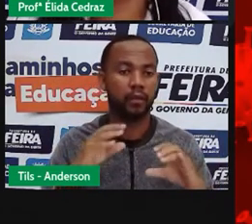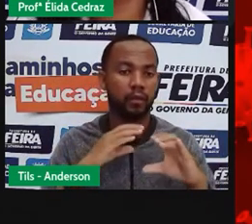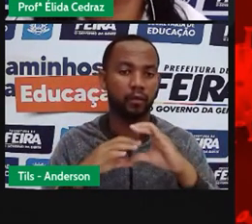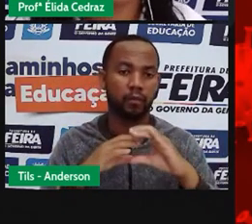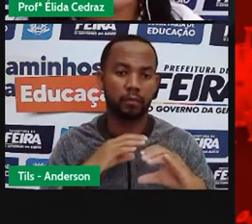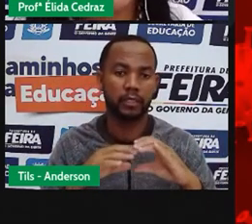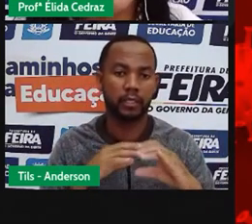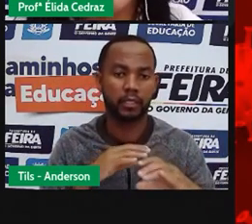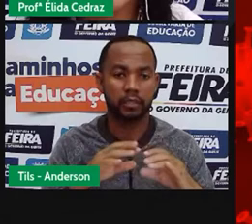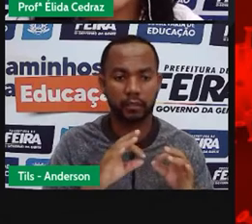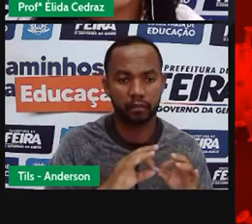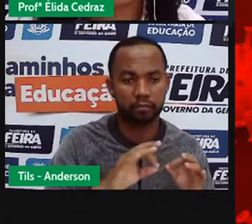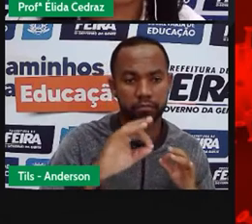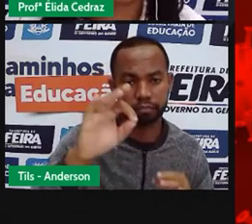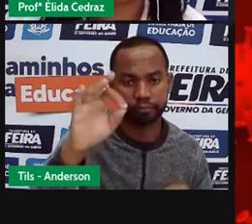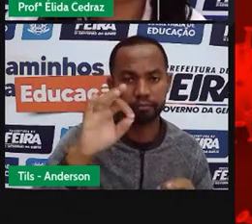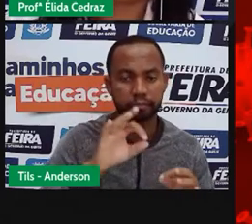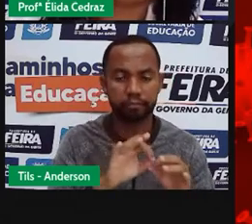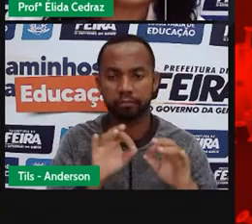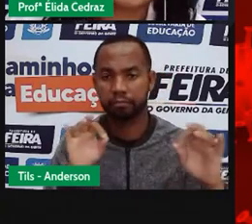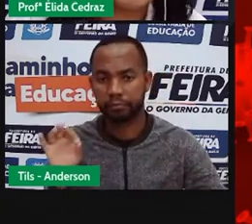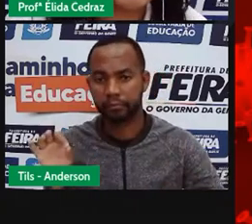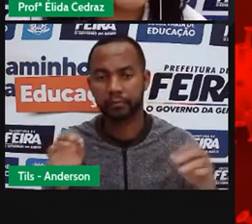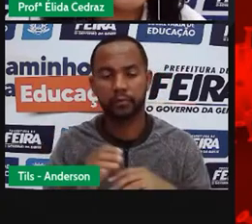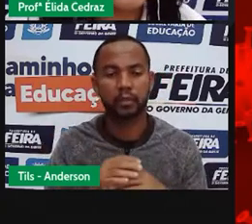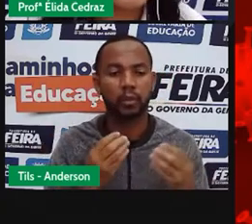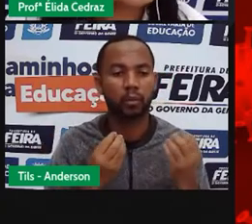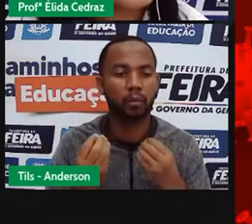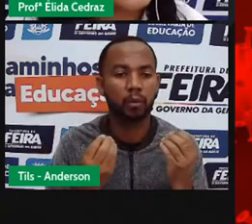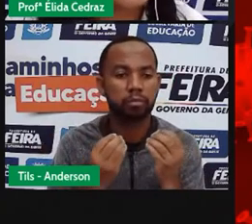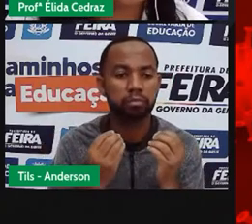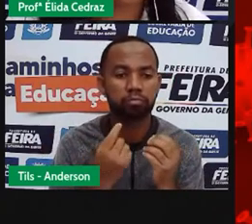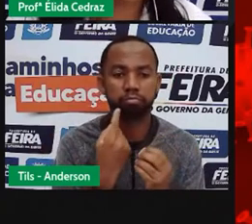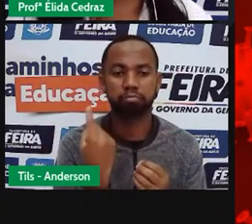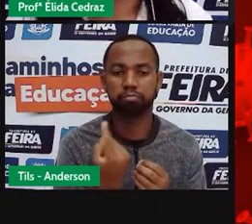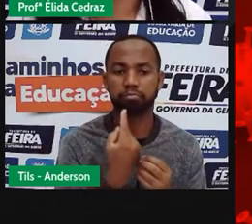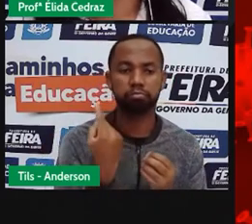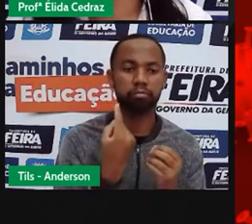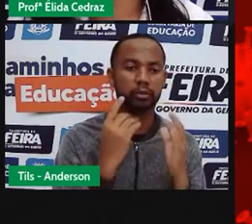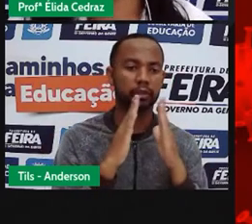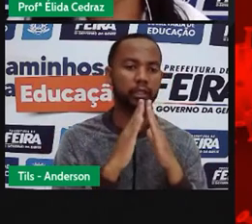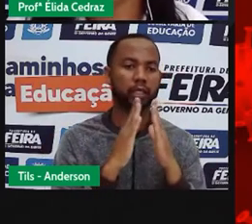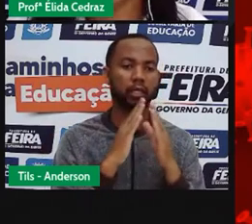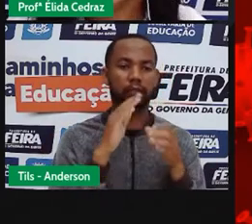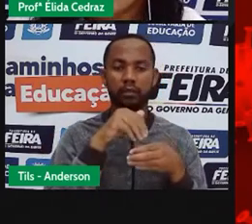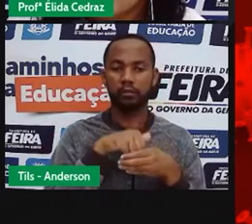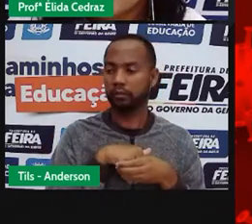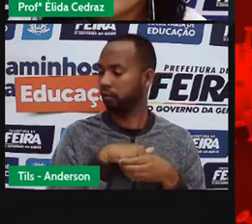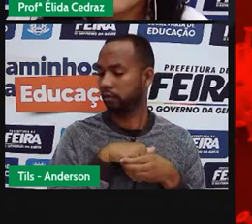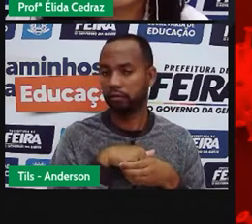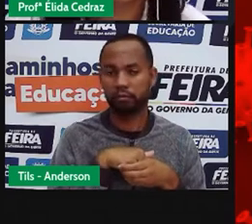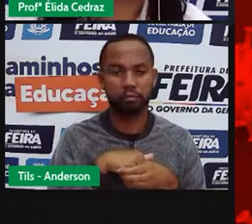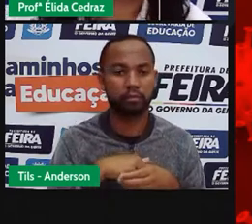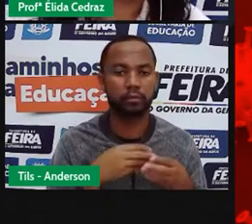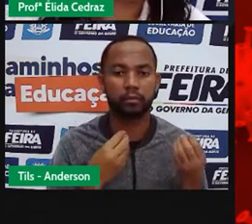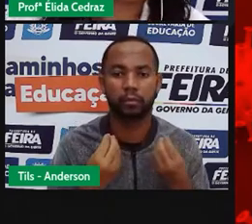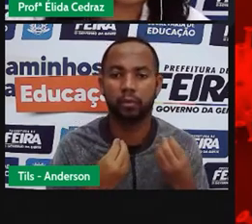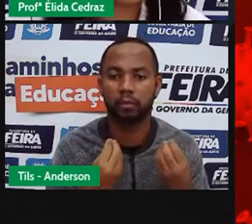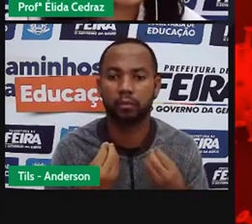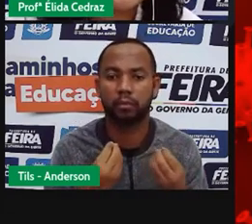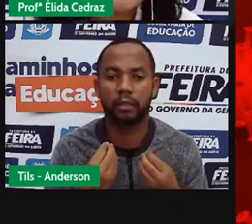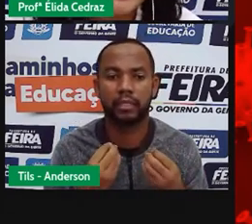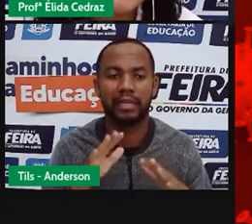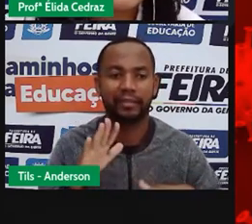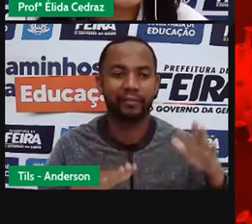causou, durante a quarentena, com o isolamento social, durante o lockdown, para